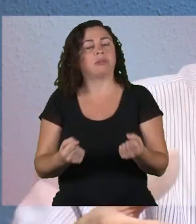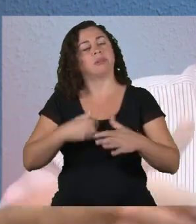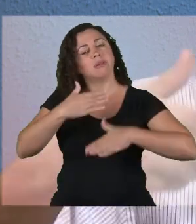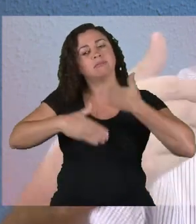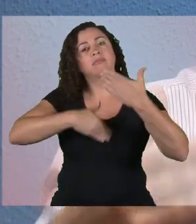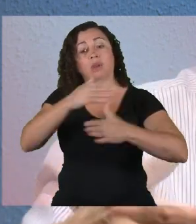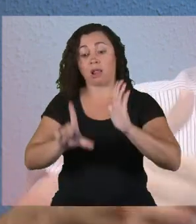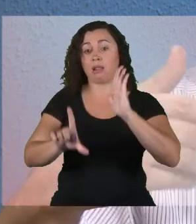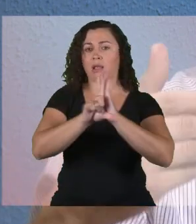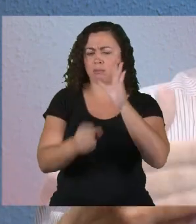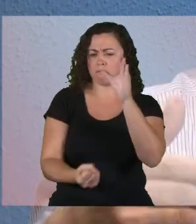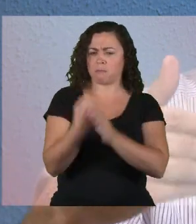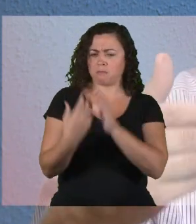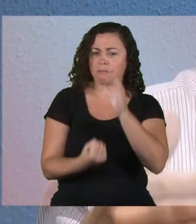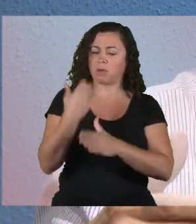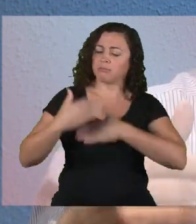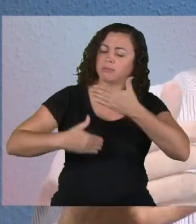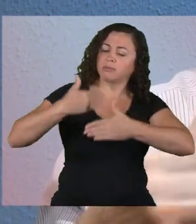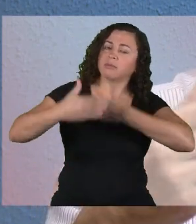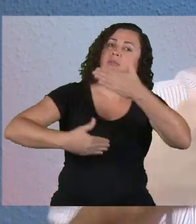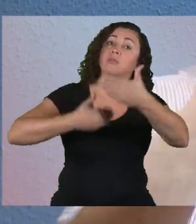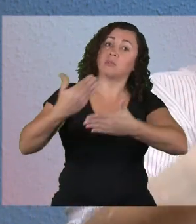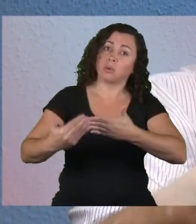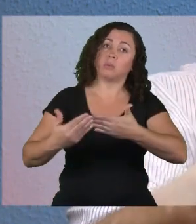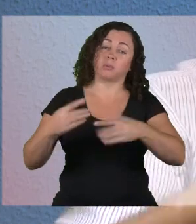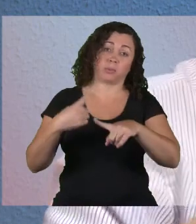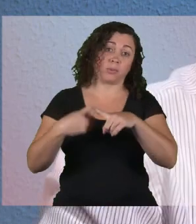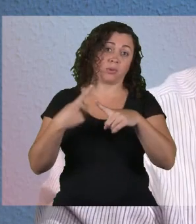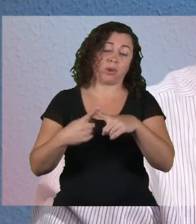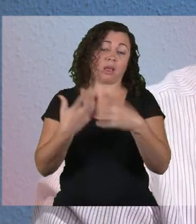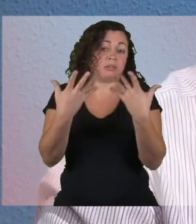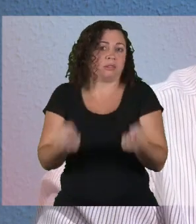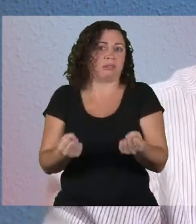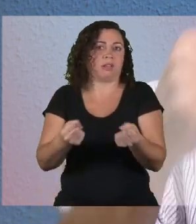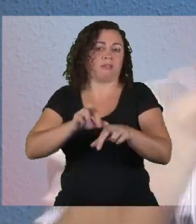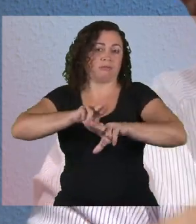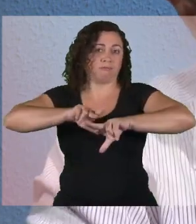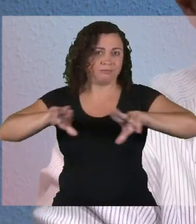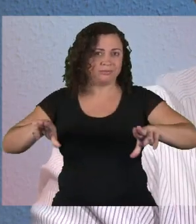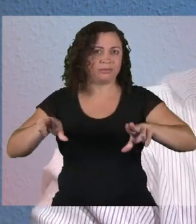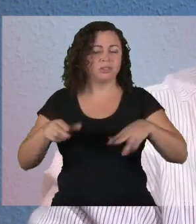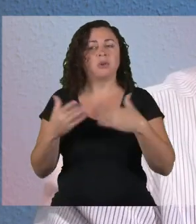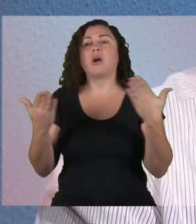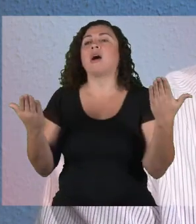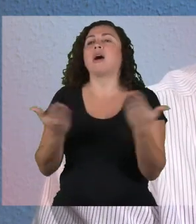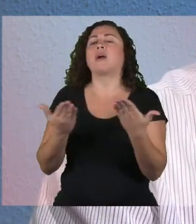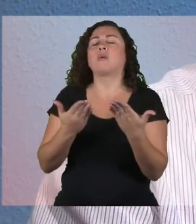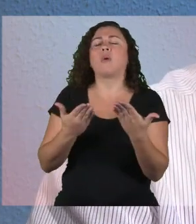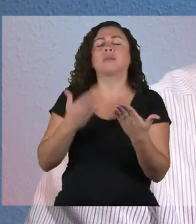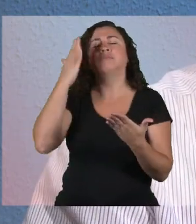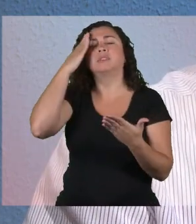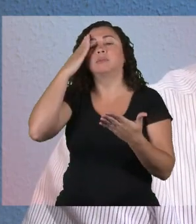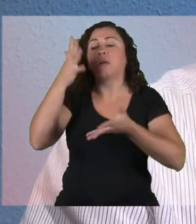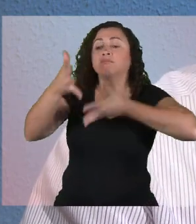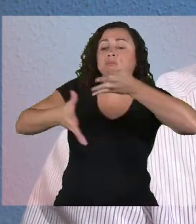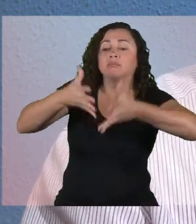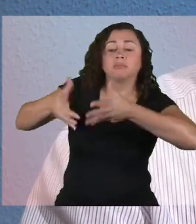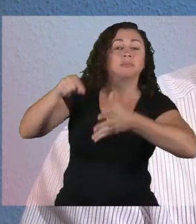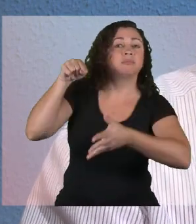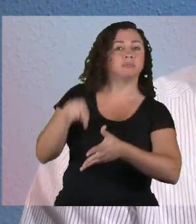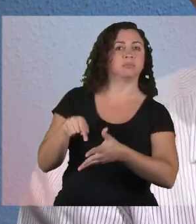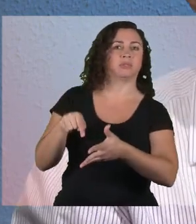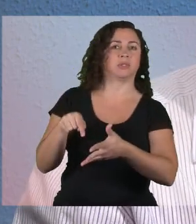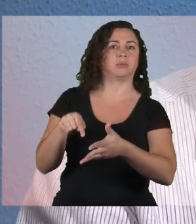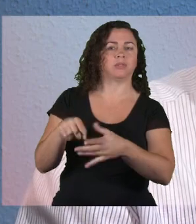foi uma série de legislações a favor dessa diversidade. Aí nós chegamos à questão da língua de sinais. Quer dizer,